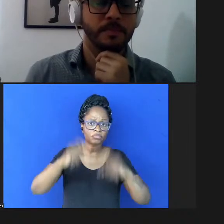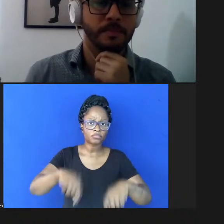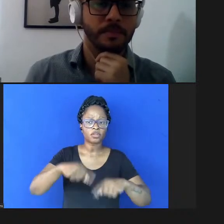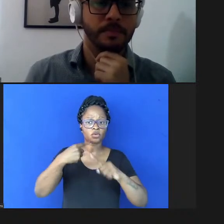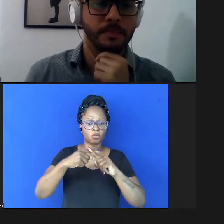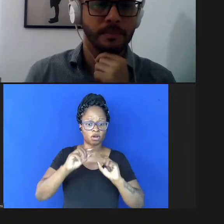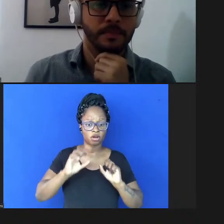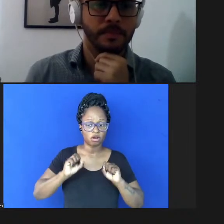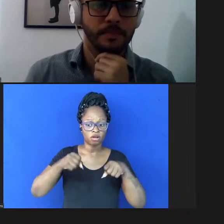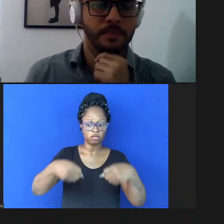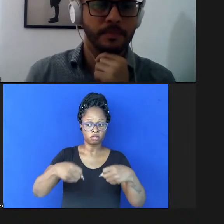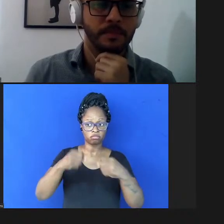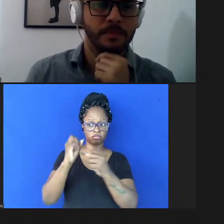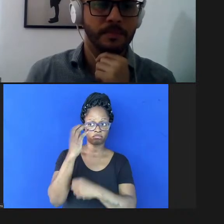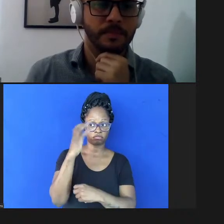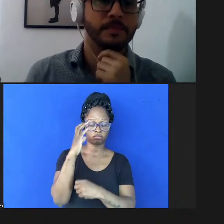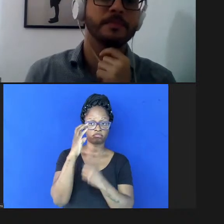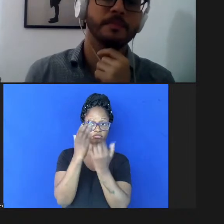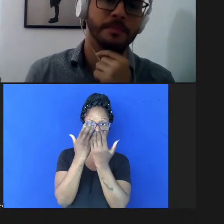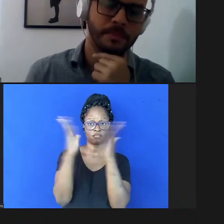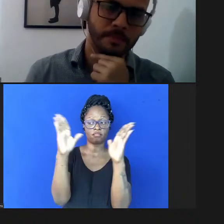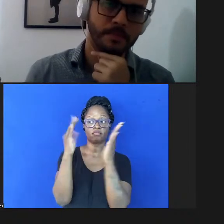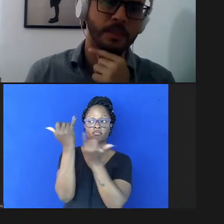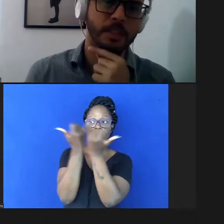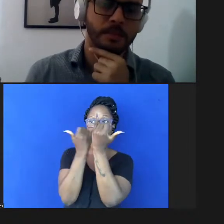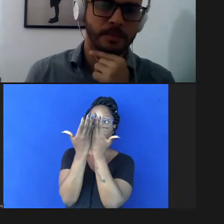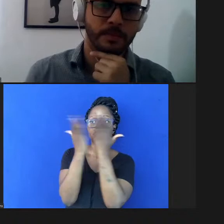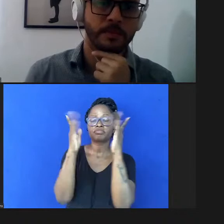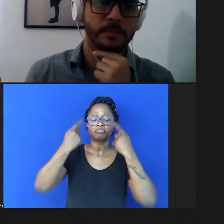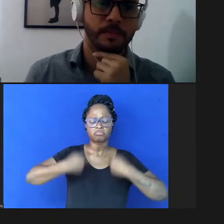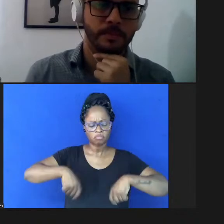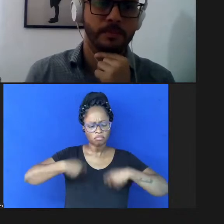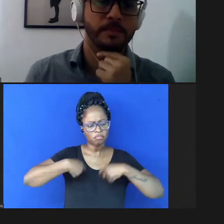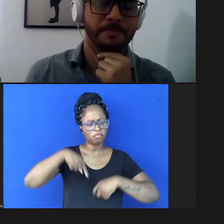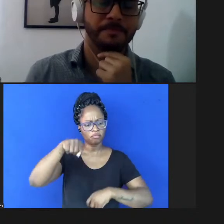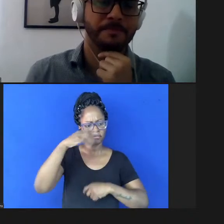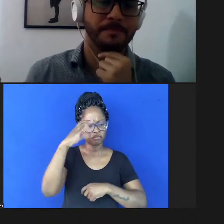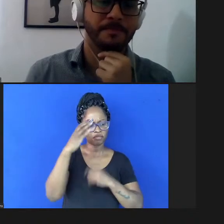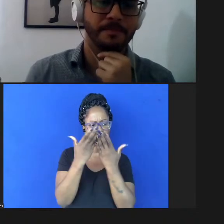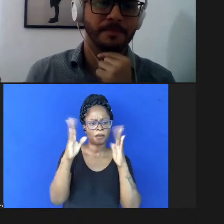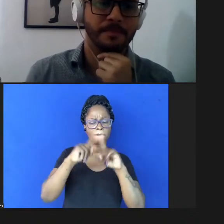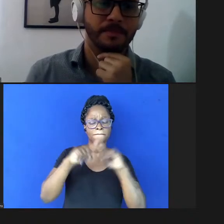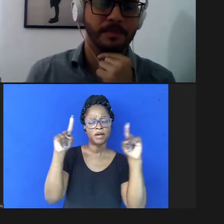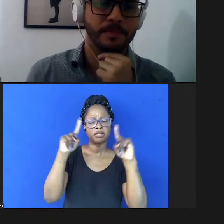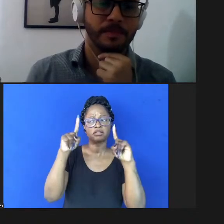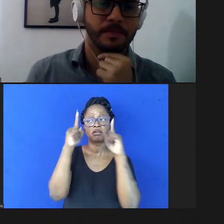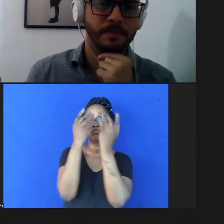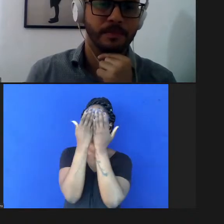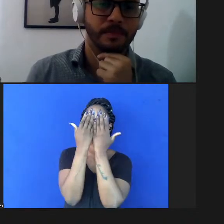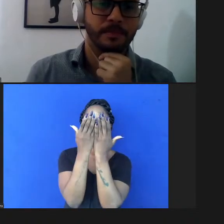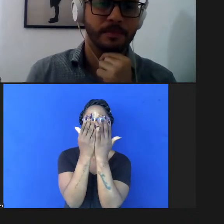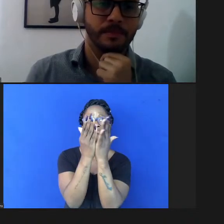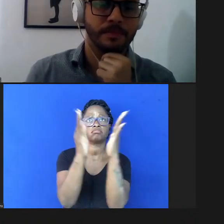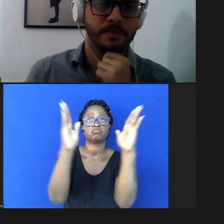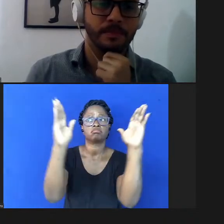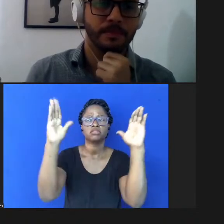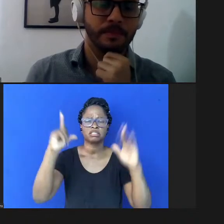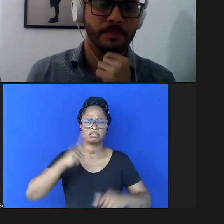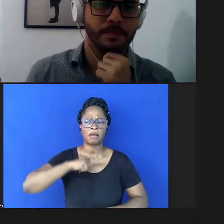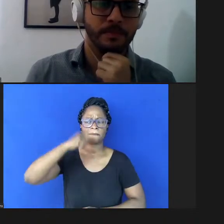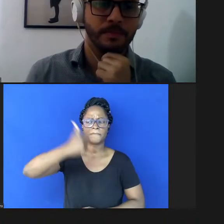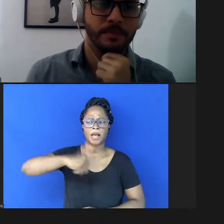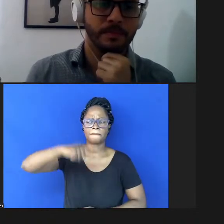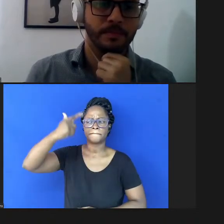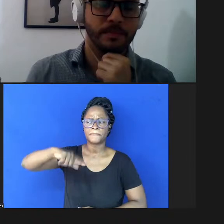acesso aberto o acesso aberto é necessário para a ciência aberta mas a ciência aberta é muito mais ampla e envolve muitas outras coisas